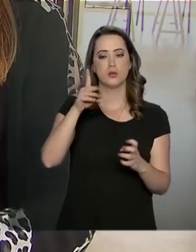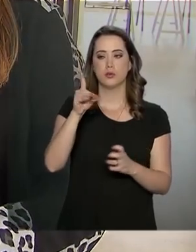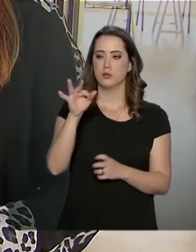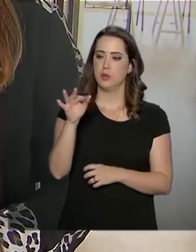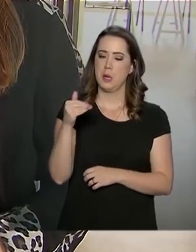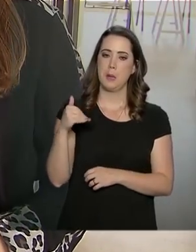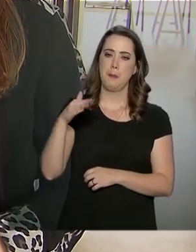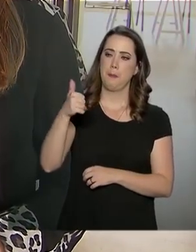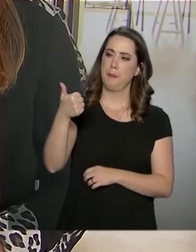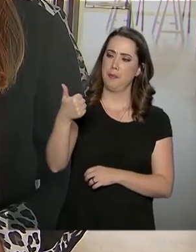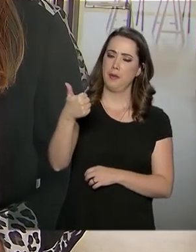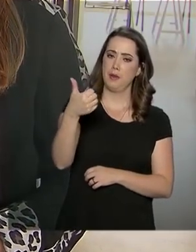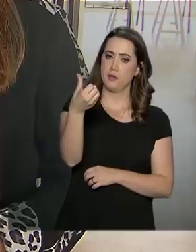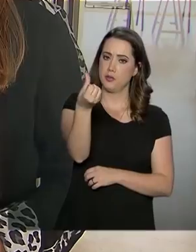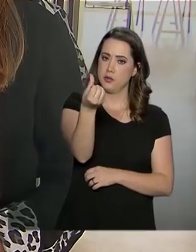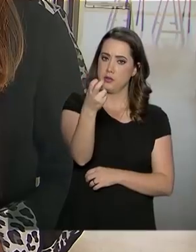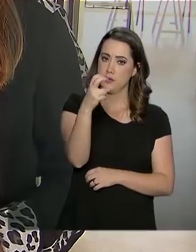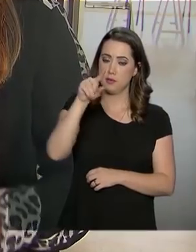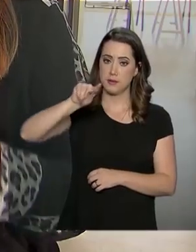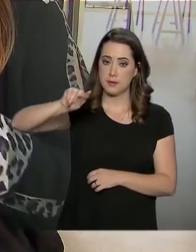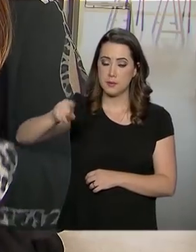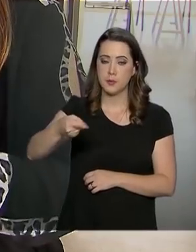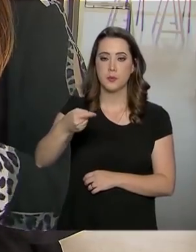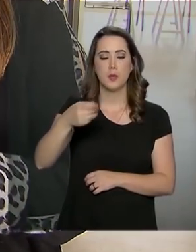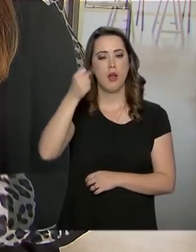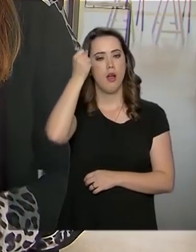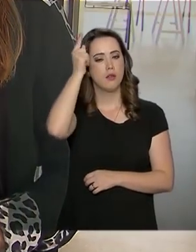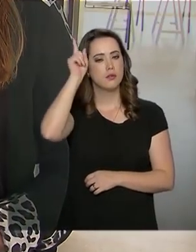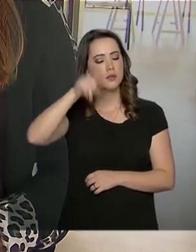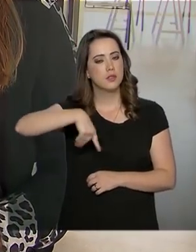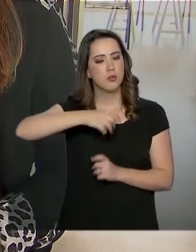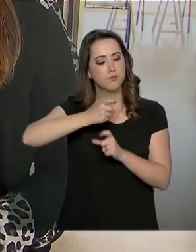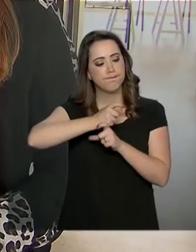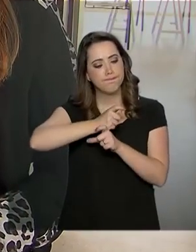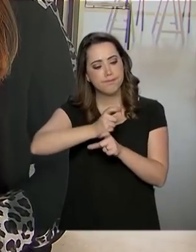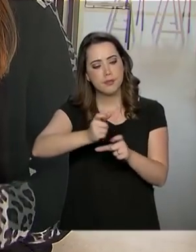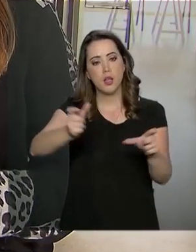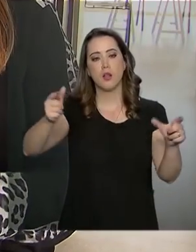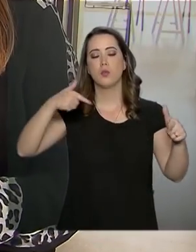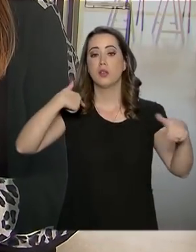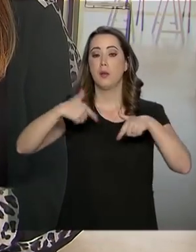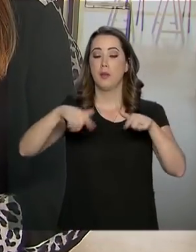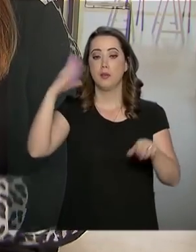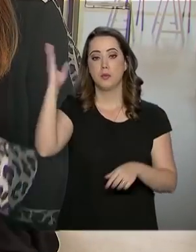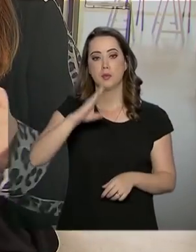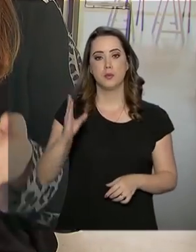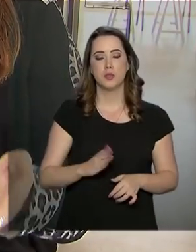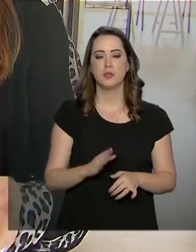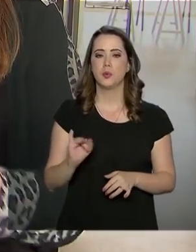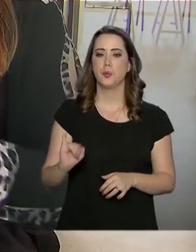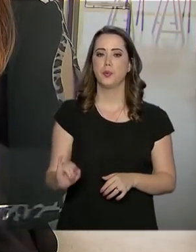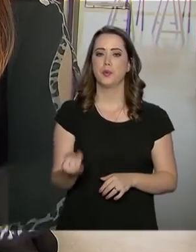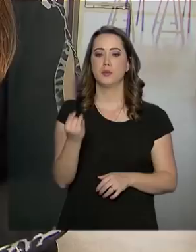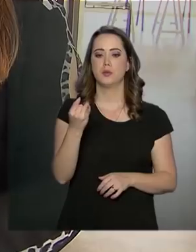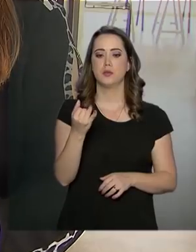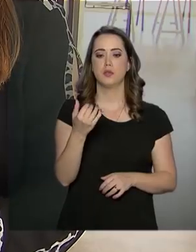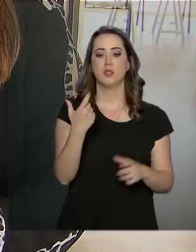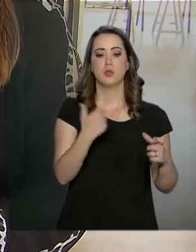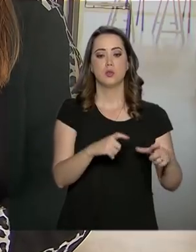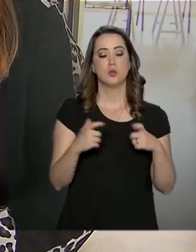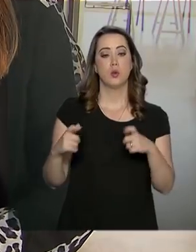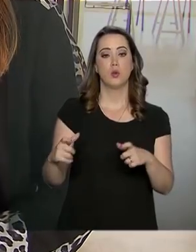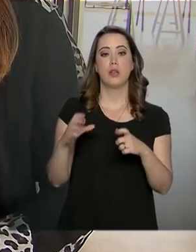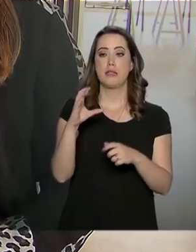São mais de 165 mil. A ideia é expandir a ação pelo Brasil, aproveitando os centros de